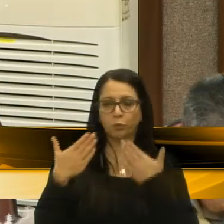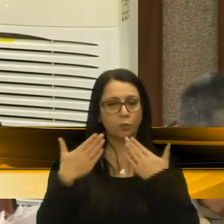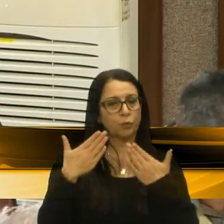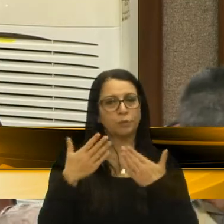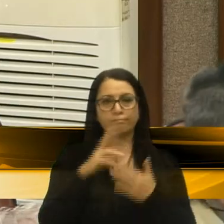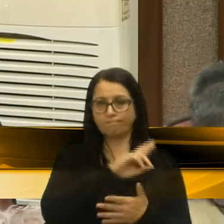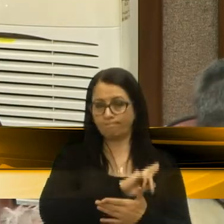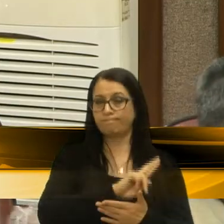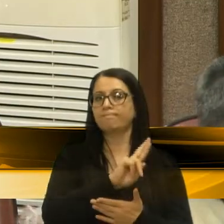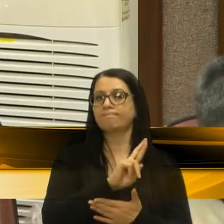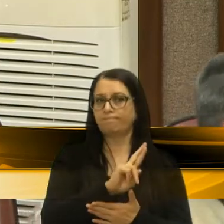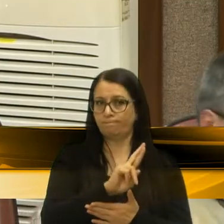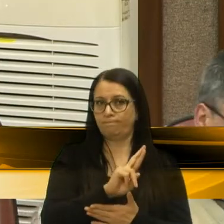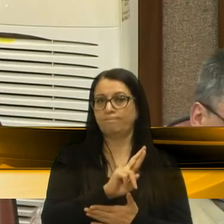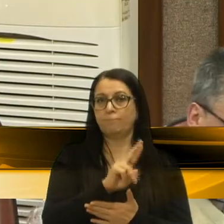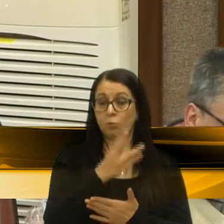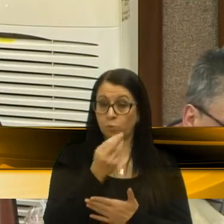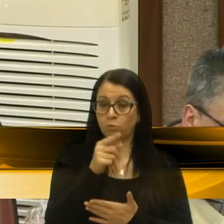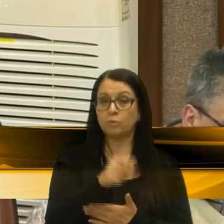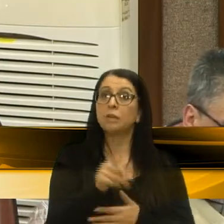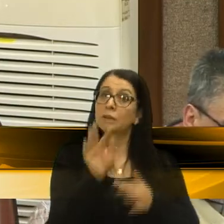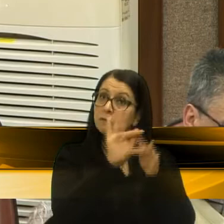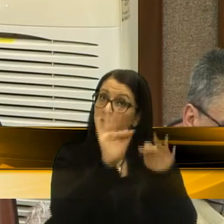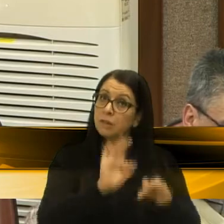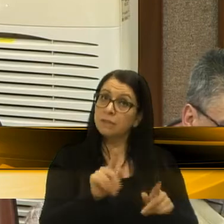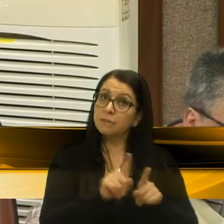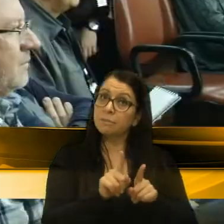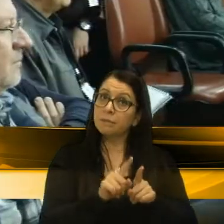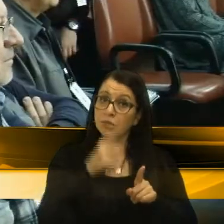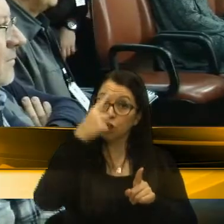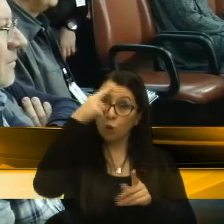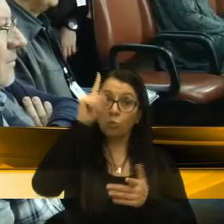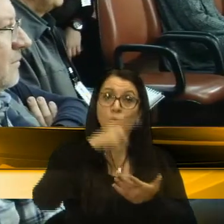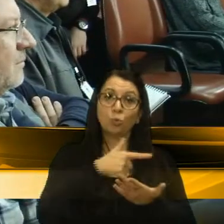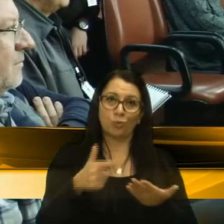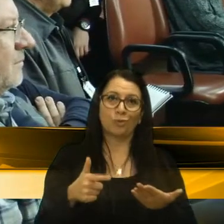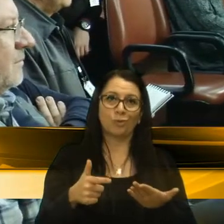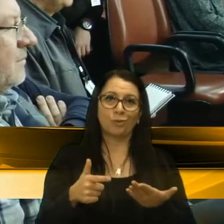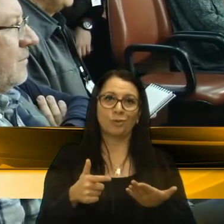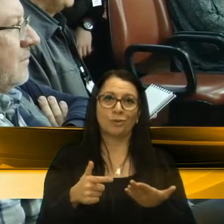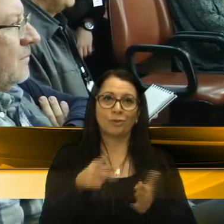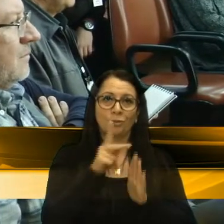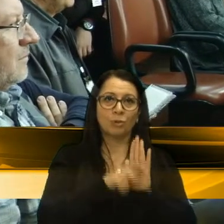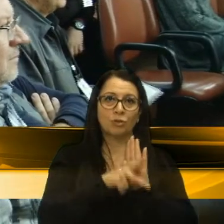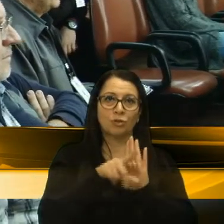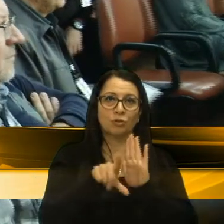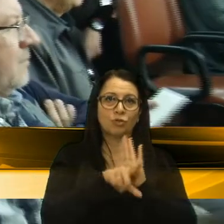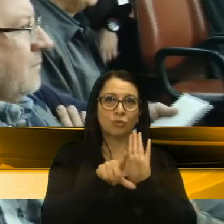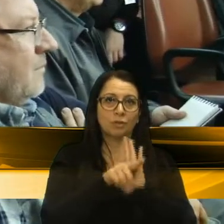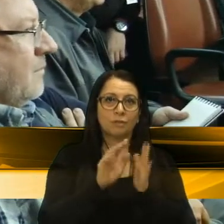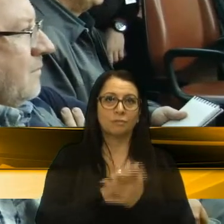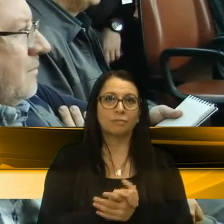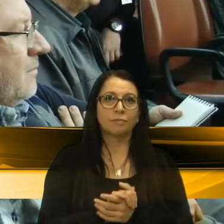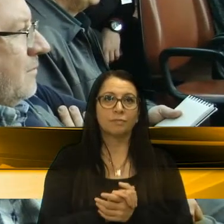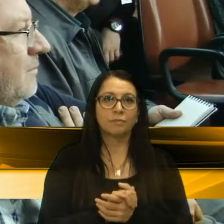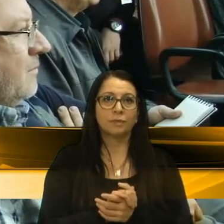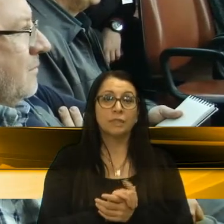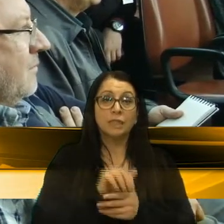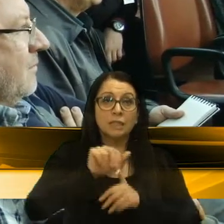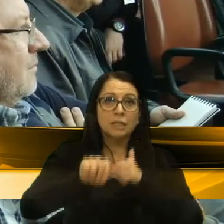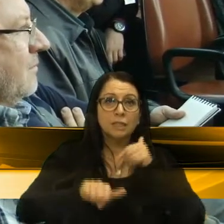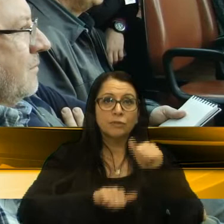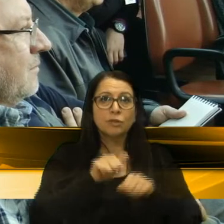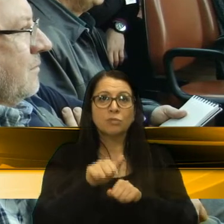representou muito. E eu fico feliz também de ter sido autor do projeto de lei que transformou